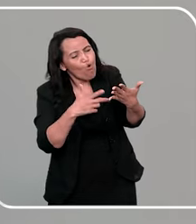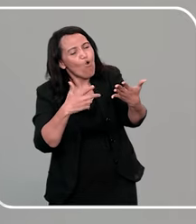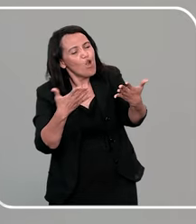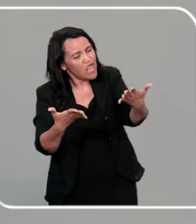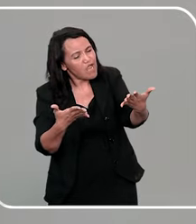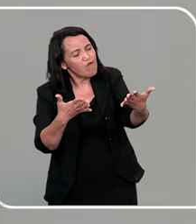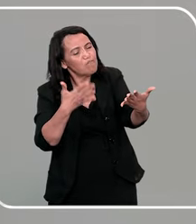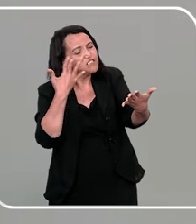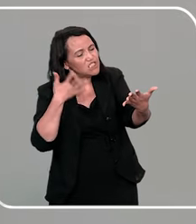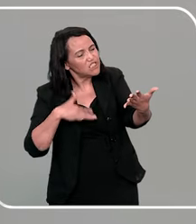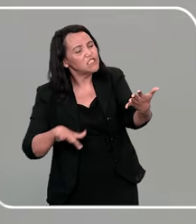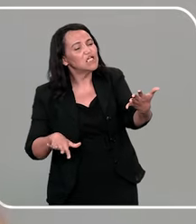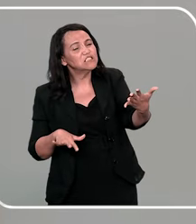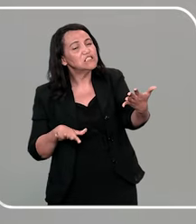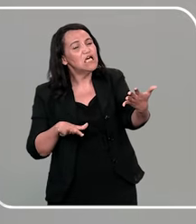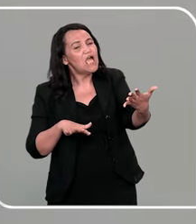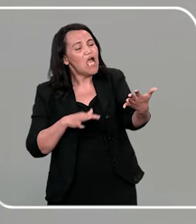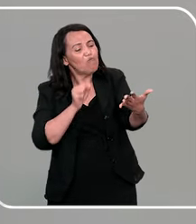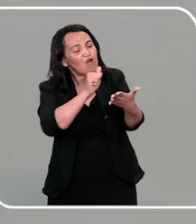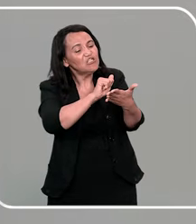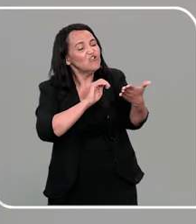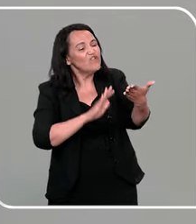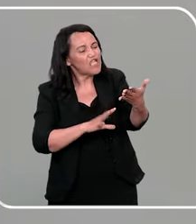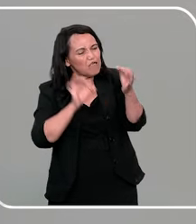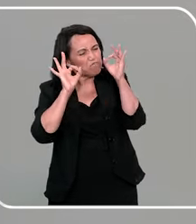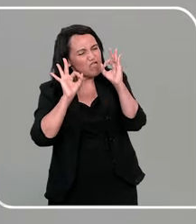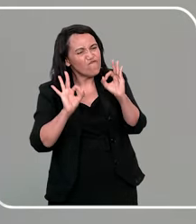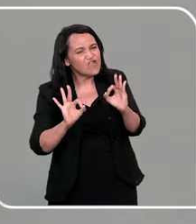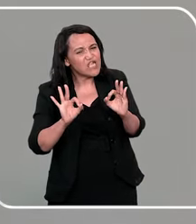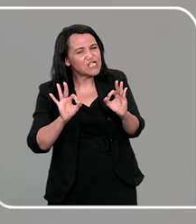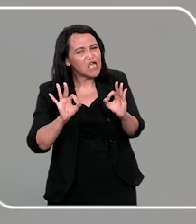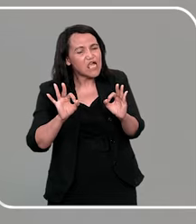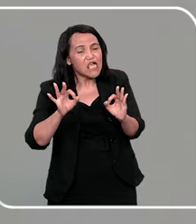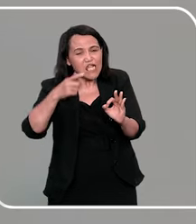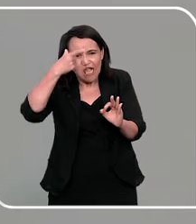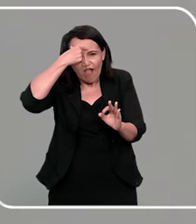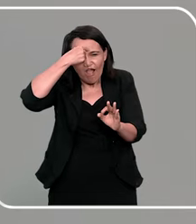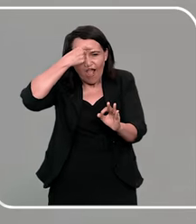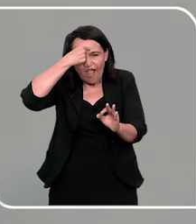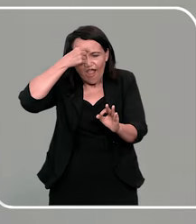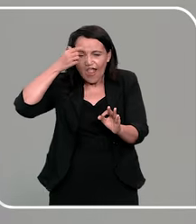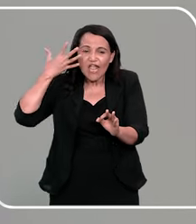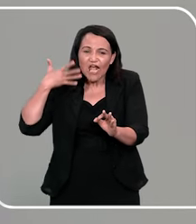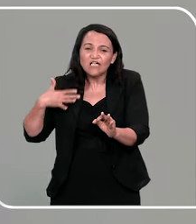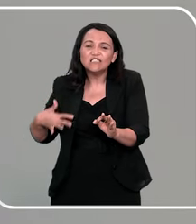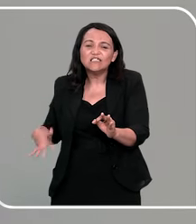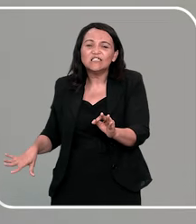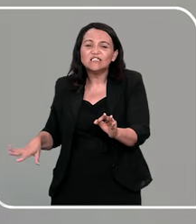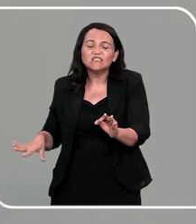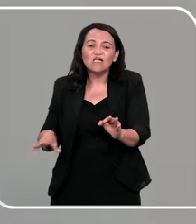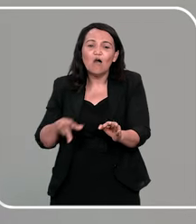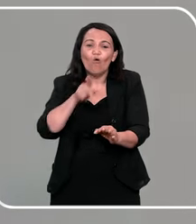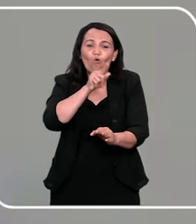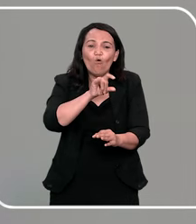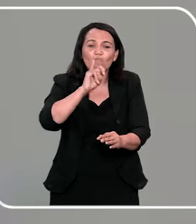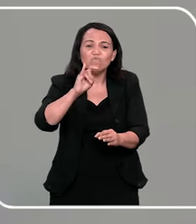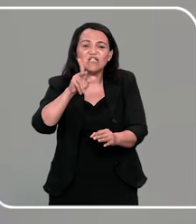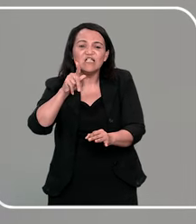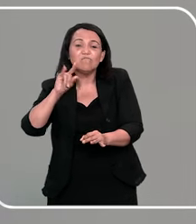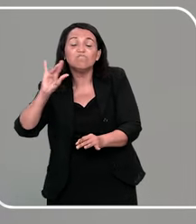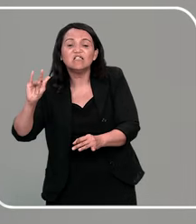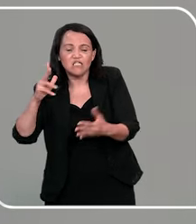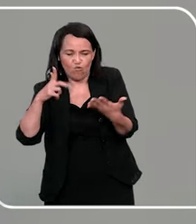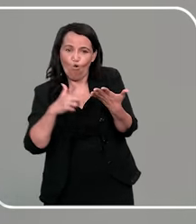atividade em família, lúdica, e a criança grava aqui. Eu lembro que eu li o Pipo e Fifi pra minha filha, ela tinha uns